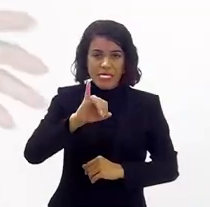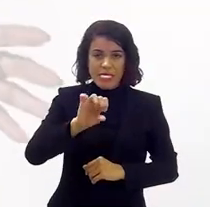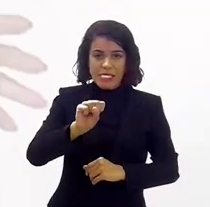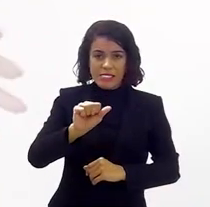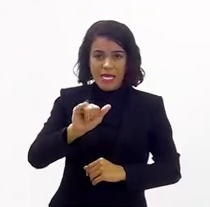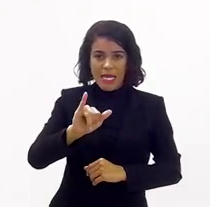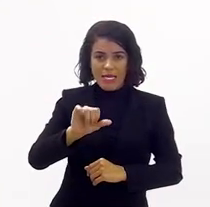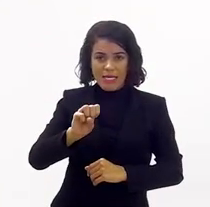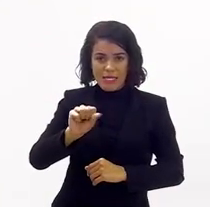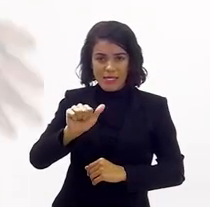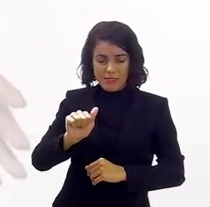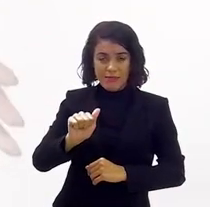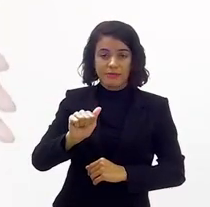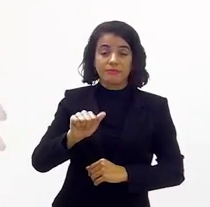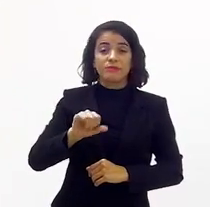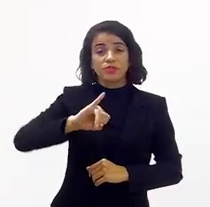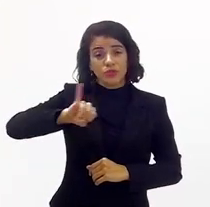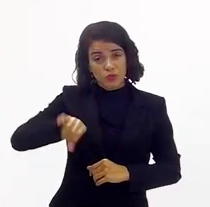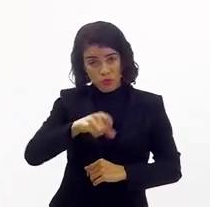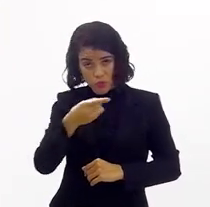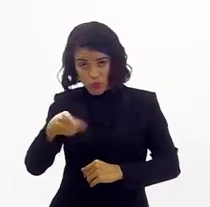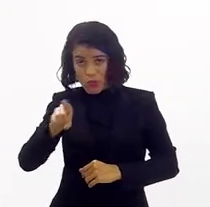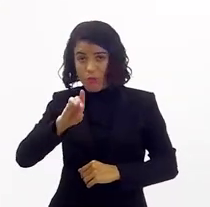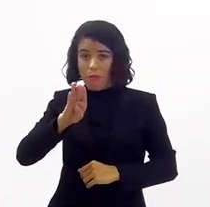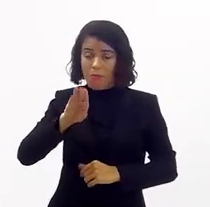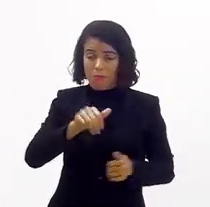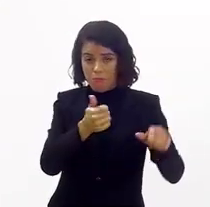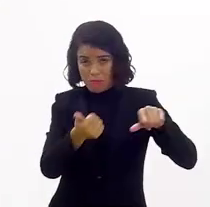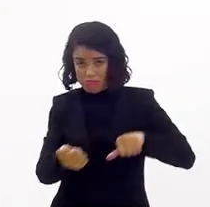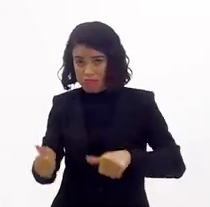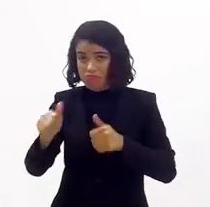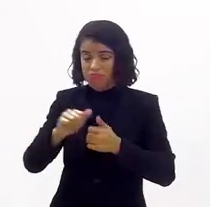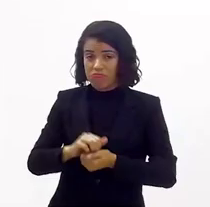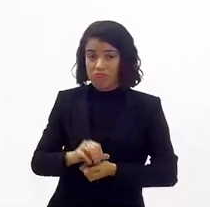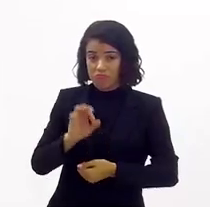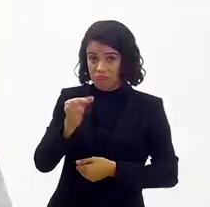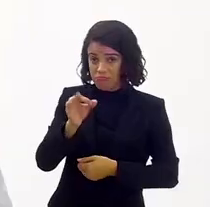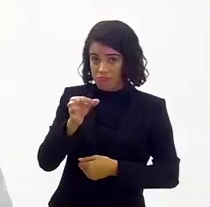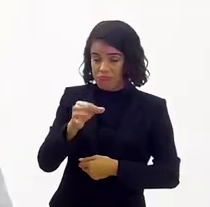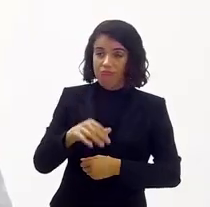Para os cristãos, são João Batista. Você foi porque veio.